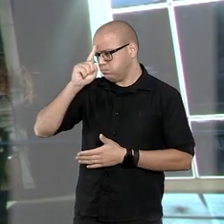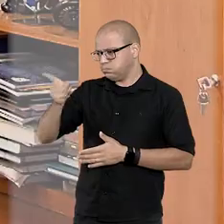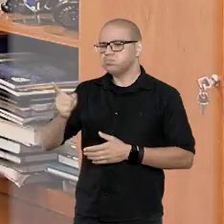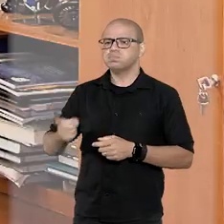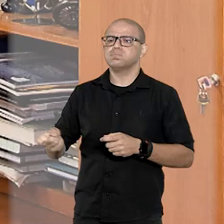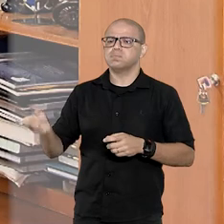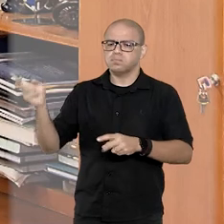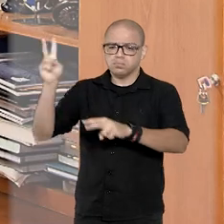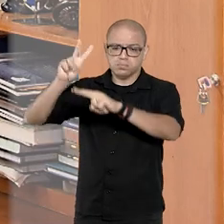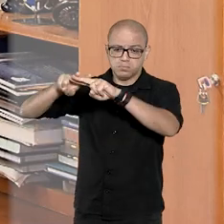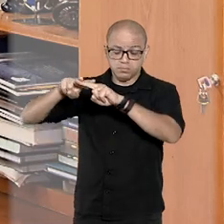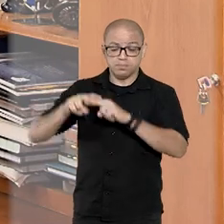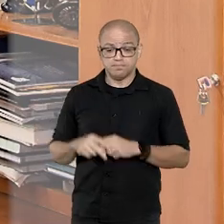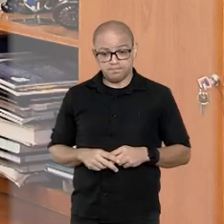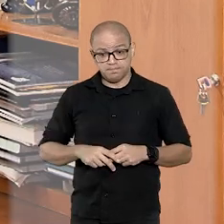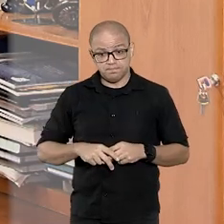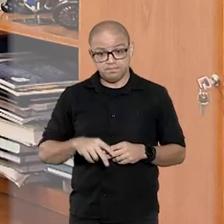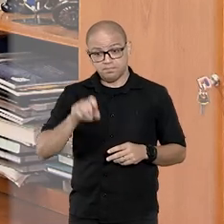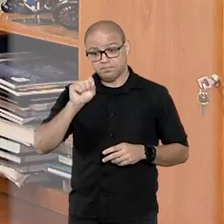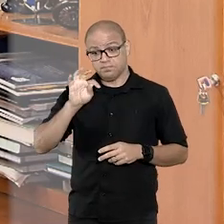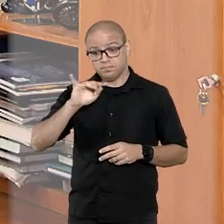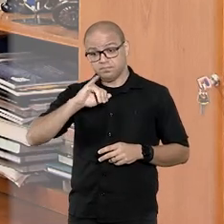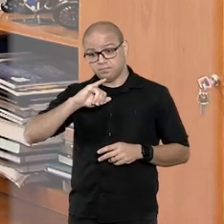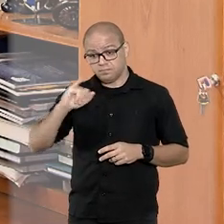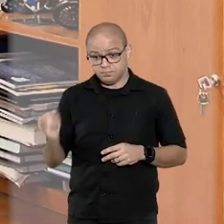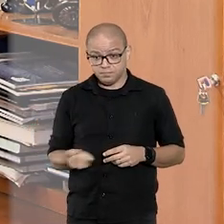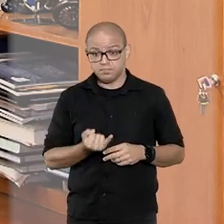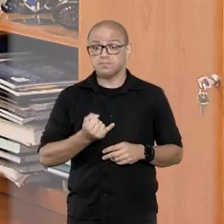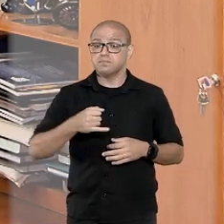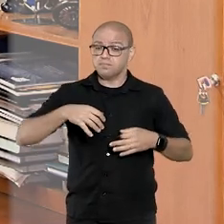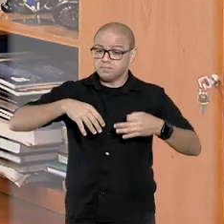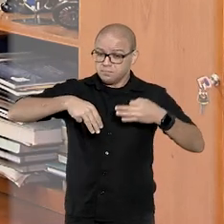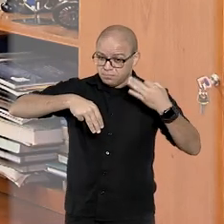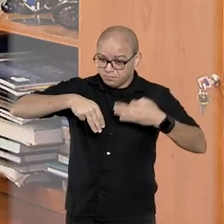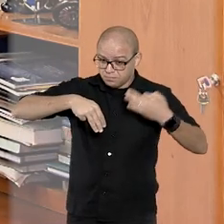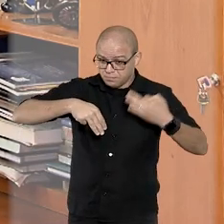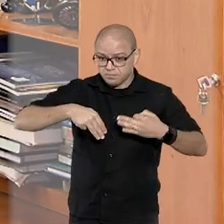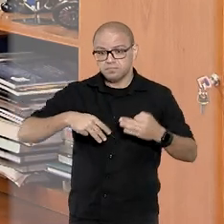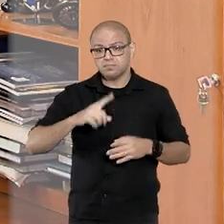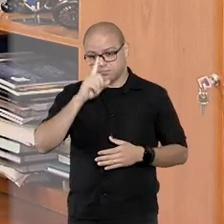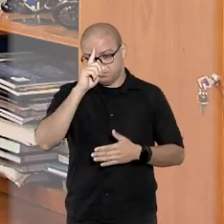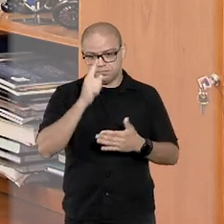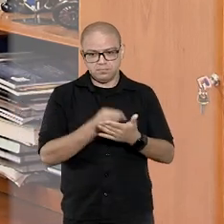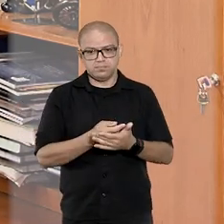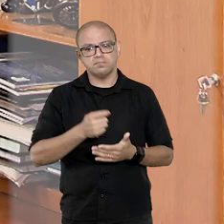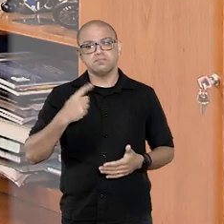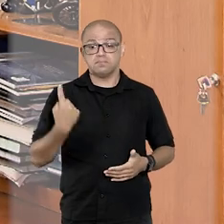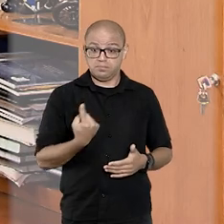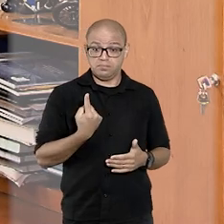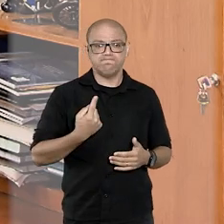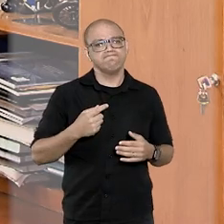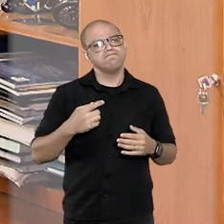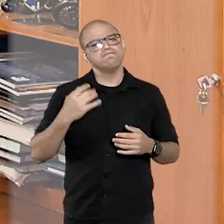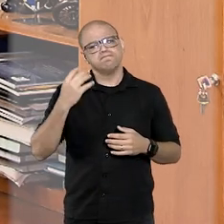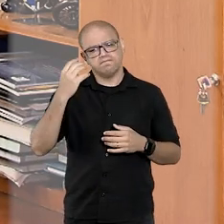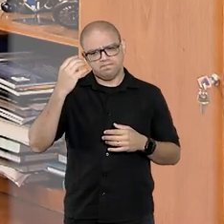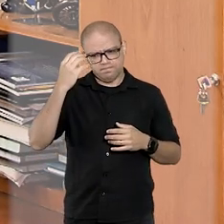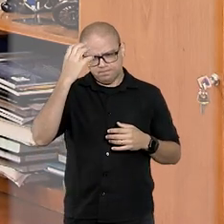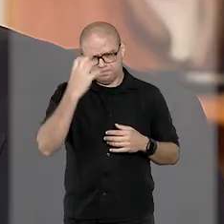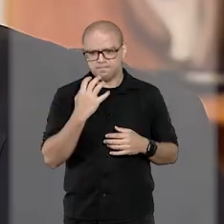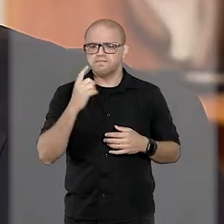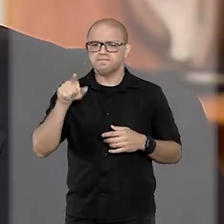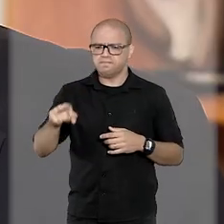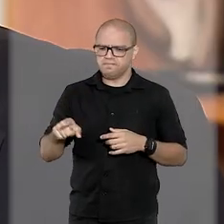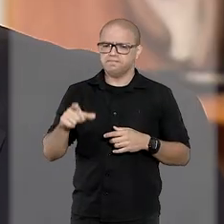da pena. Já no STJ, o ministro Rogério Schietti Cruz, em decisão monocrática, ressaltou a extrema gravidade do